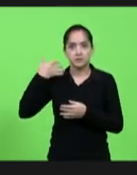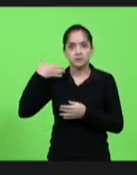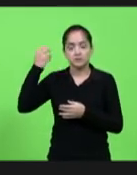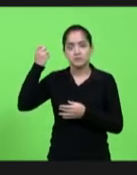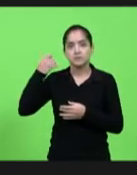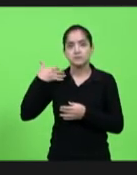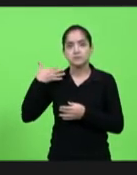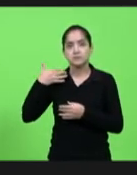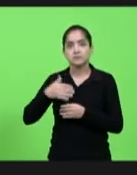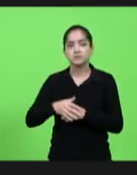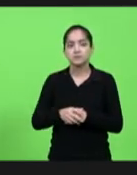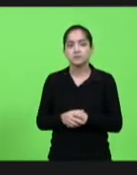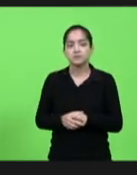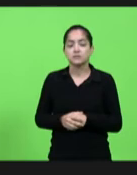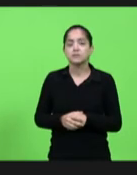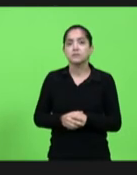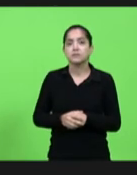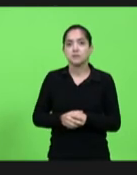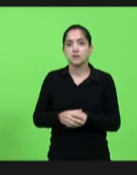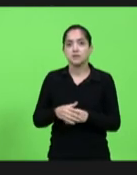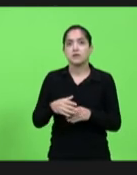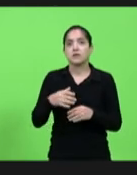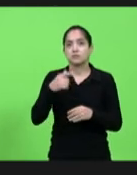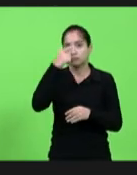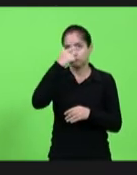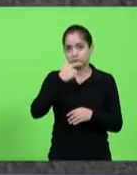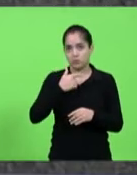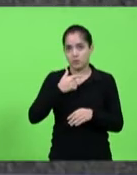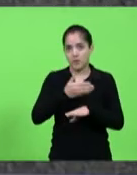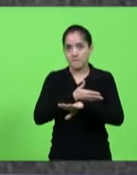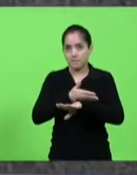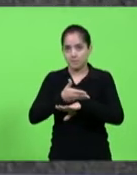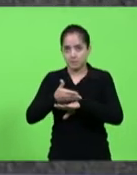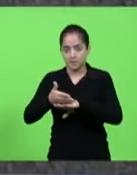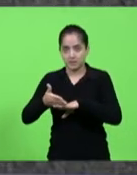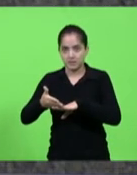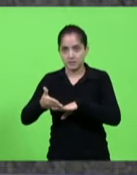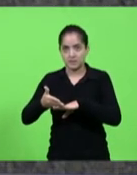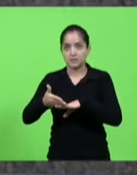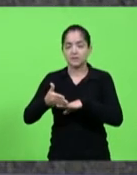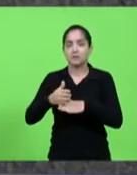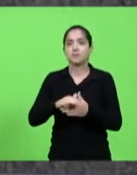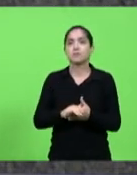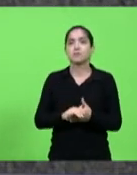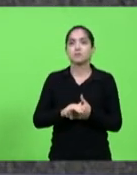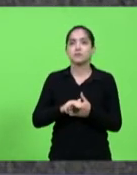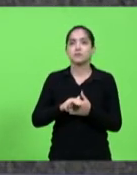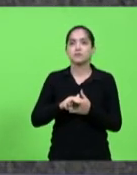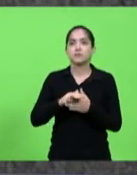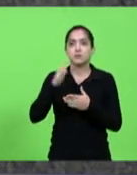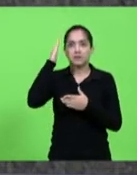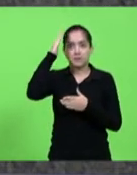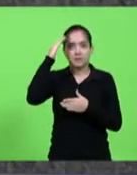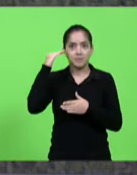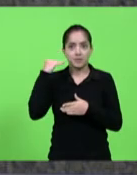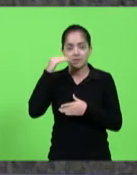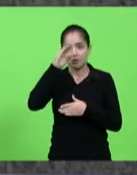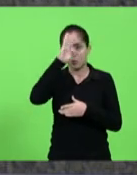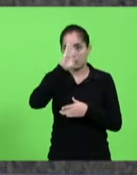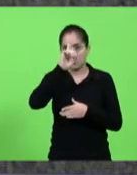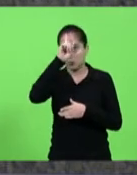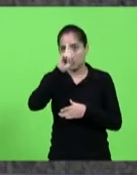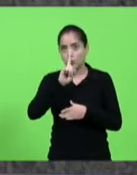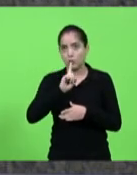isso. Então, eu sou uma mulher branca, de cabelo louro, também bem